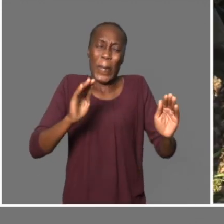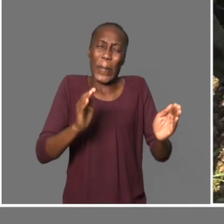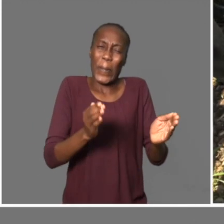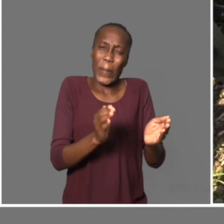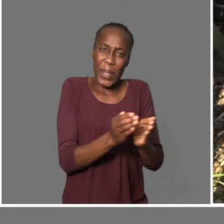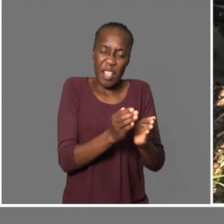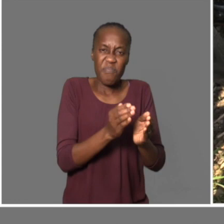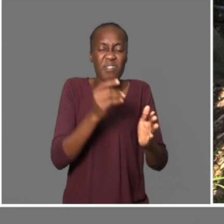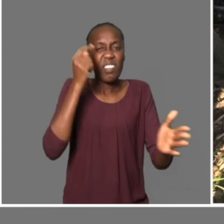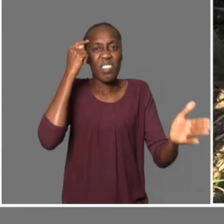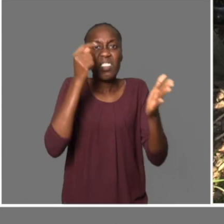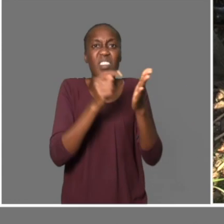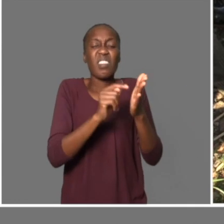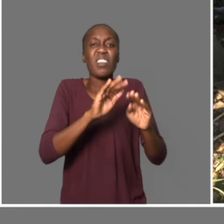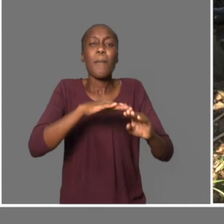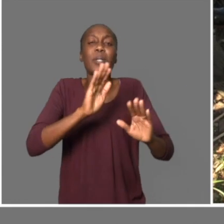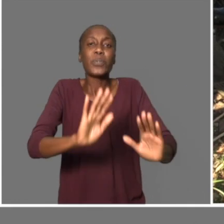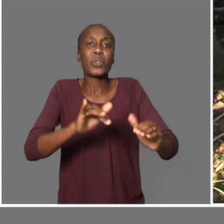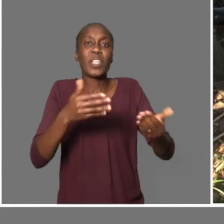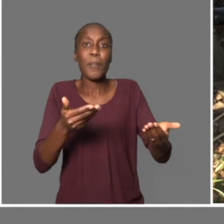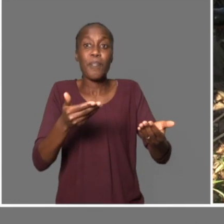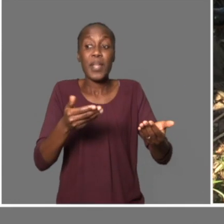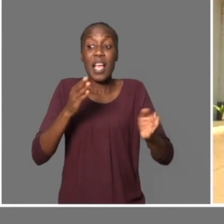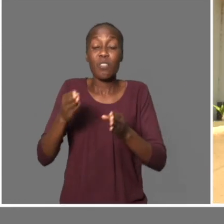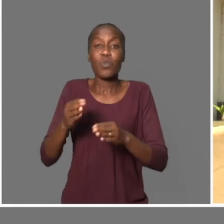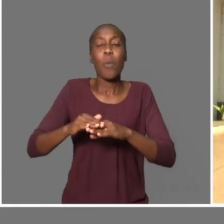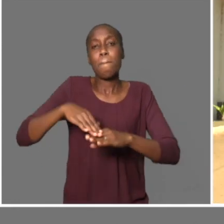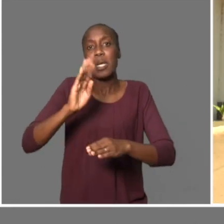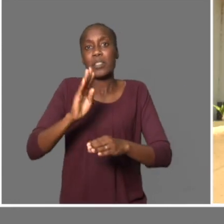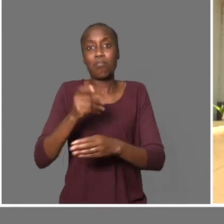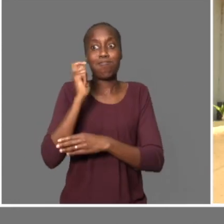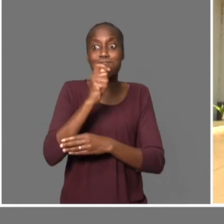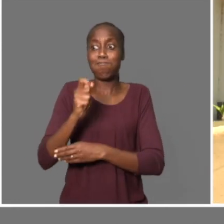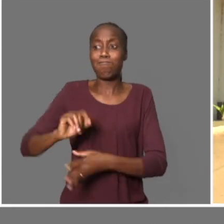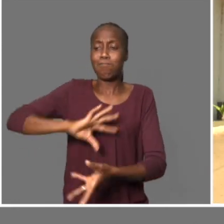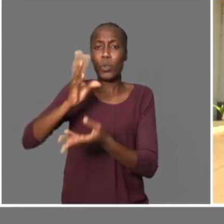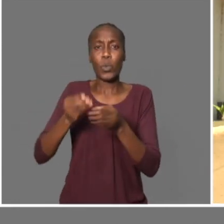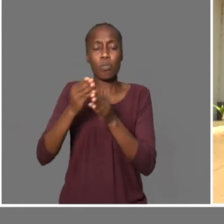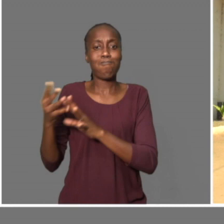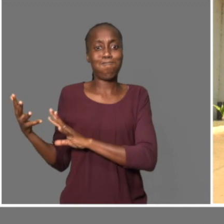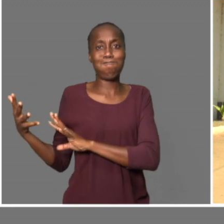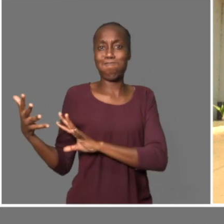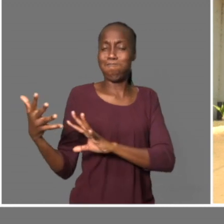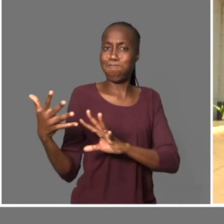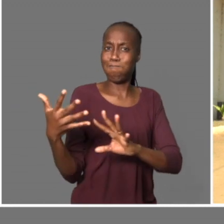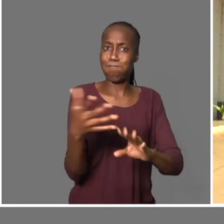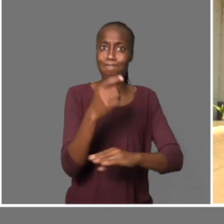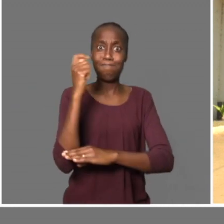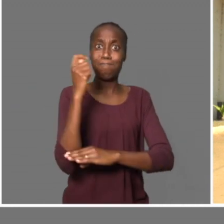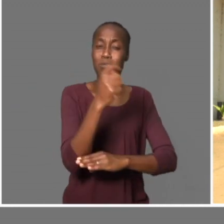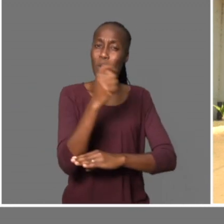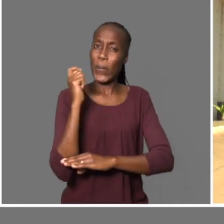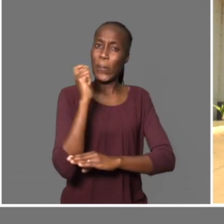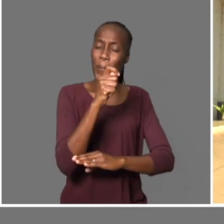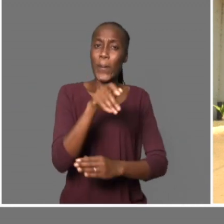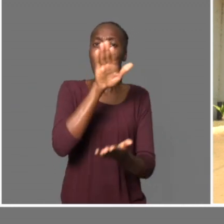Quanto mais faz-se a atividade no mesmo sítio, onde a capacidade de água é reduzida, então, há maior